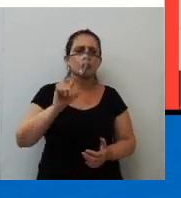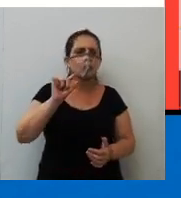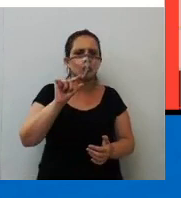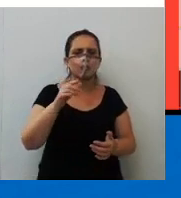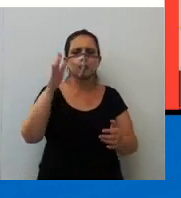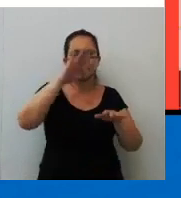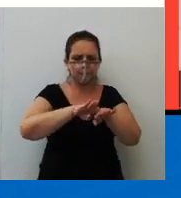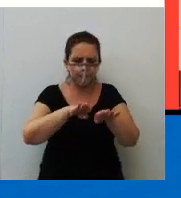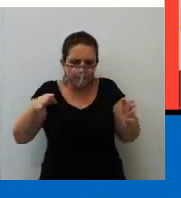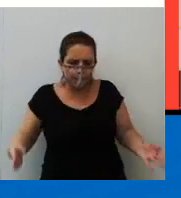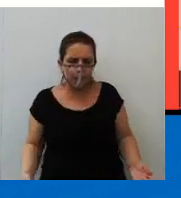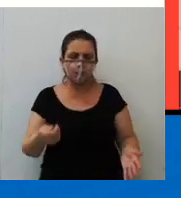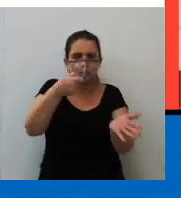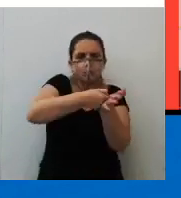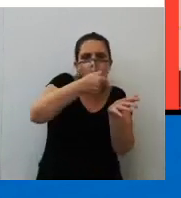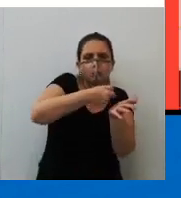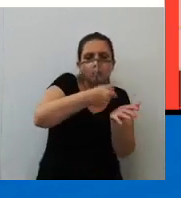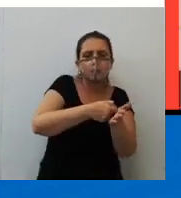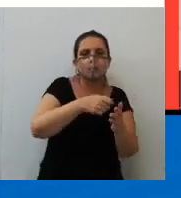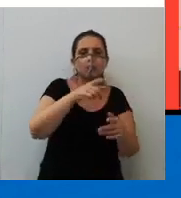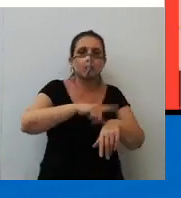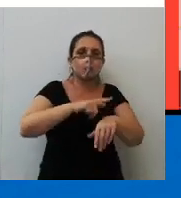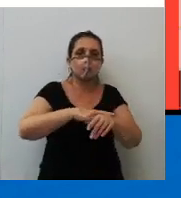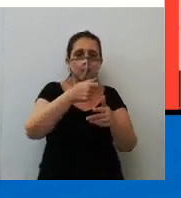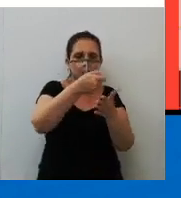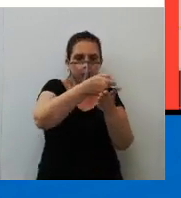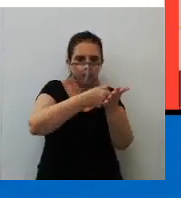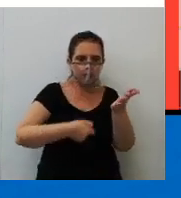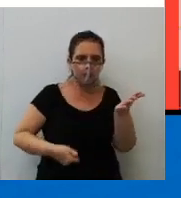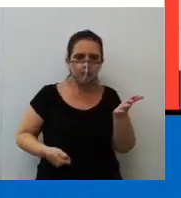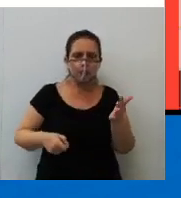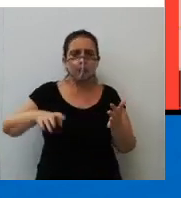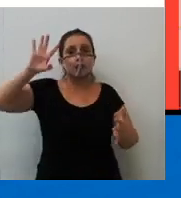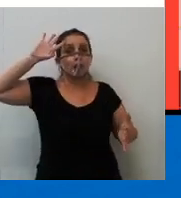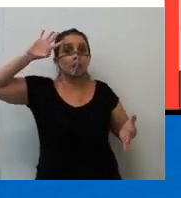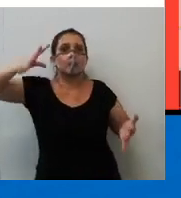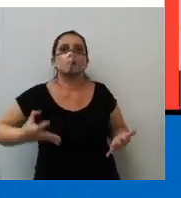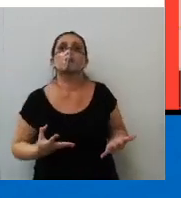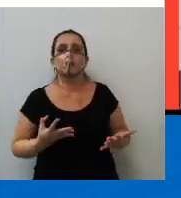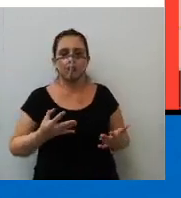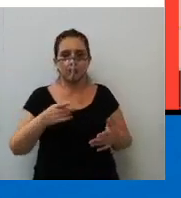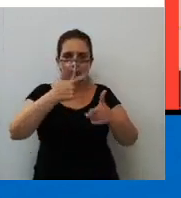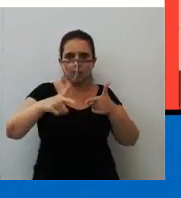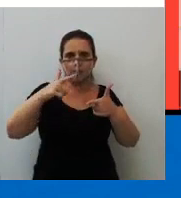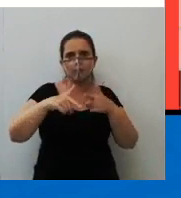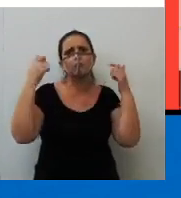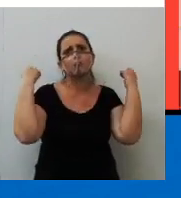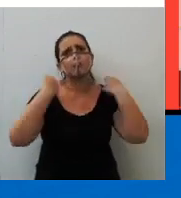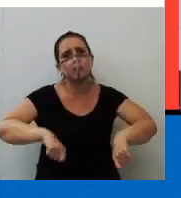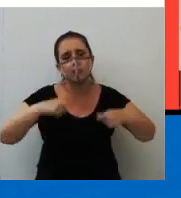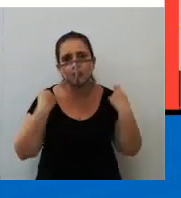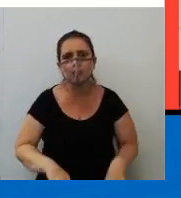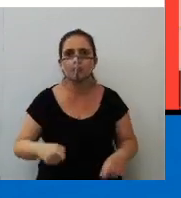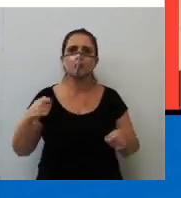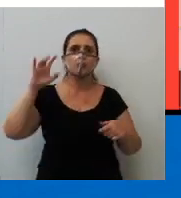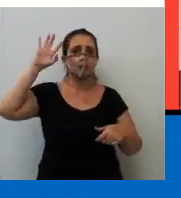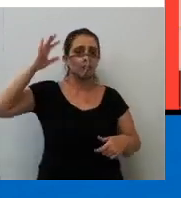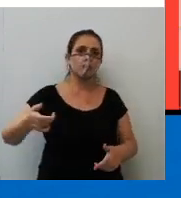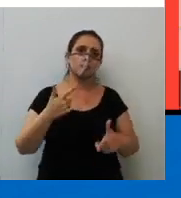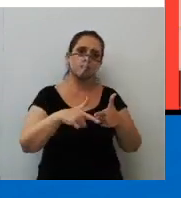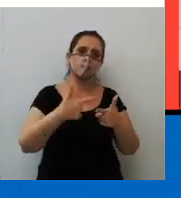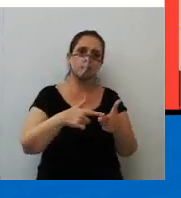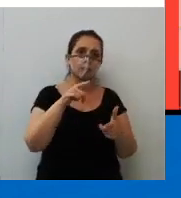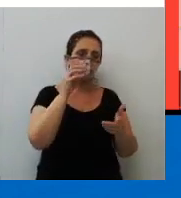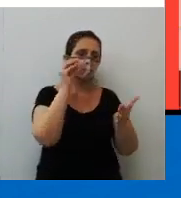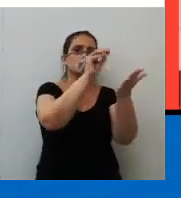poucas bancas que exigem, na hora da redação, uma solução pra um problema. Você tem que trazer a solução do texto. A solução do